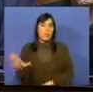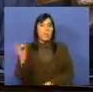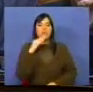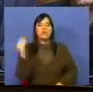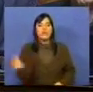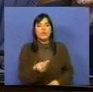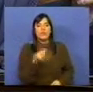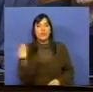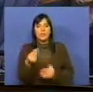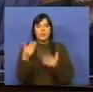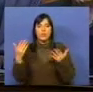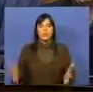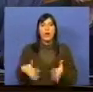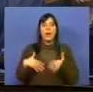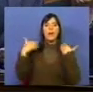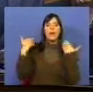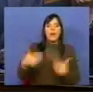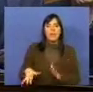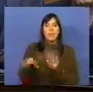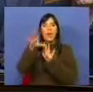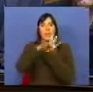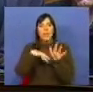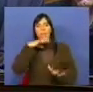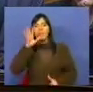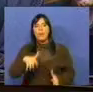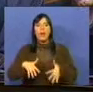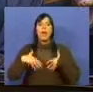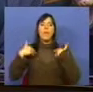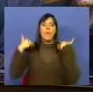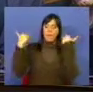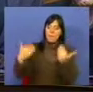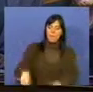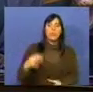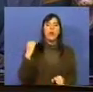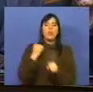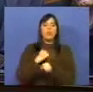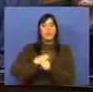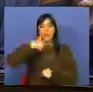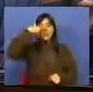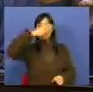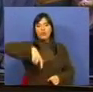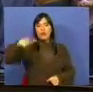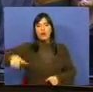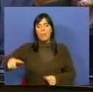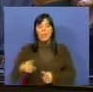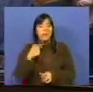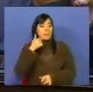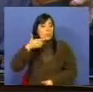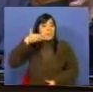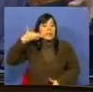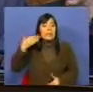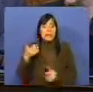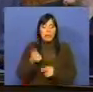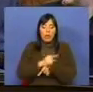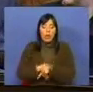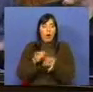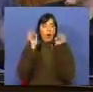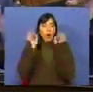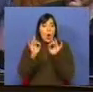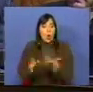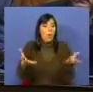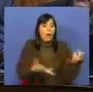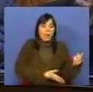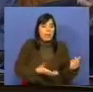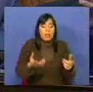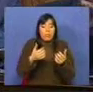mais jovens, abandonaram os precários, abandonaram os trabalhadores que precocemente foram para a rua